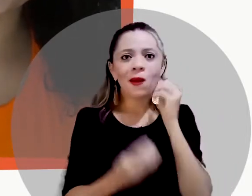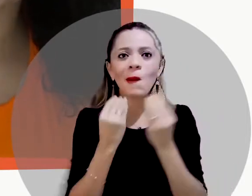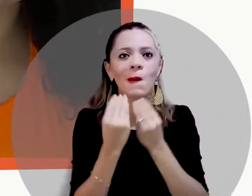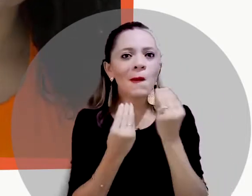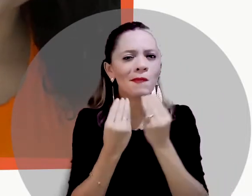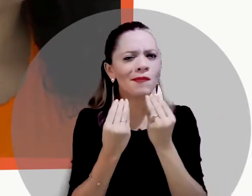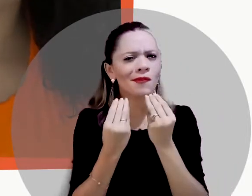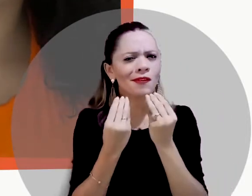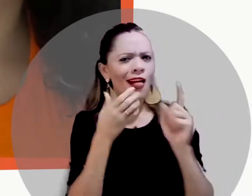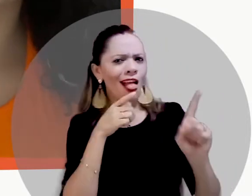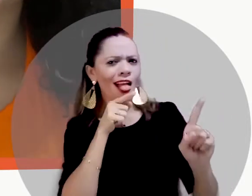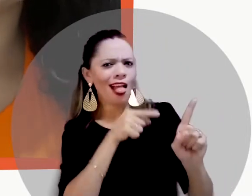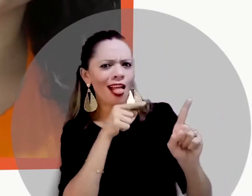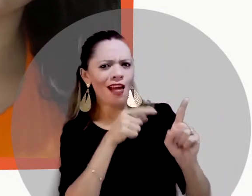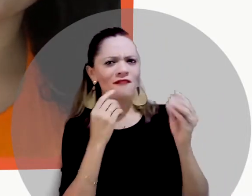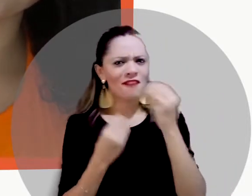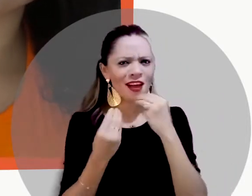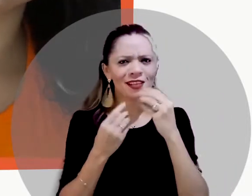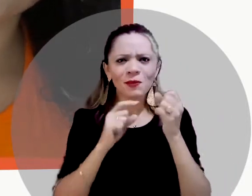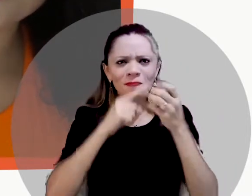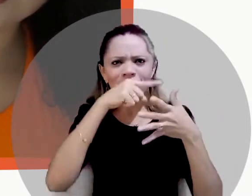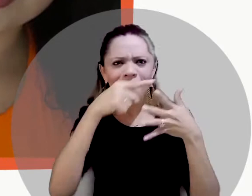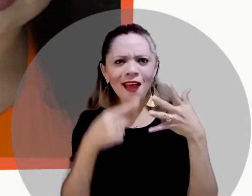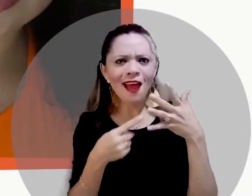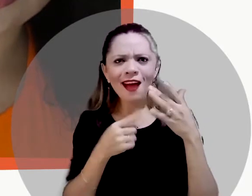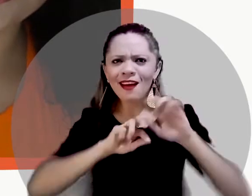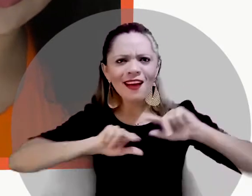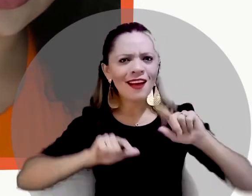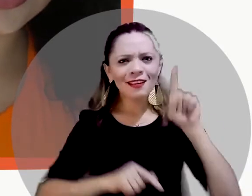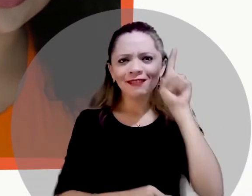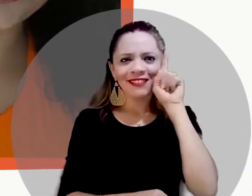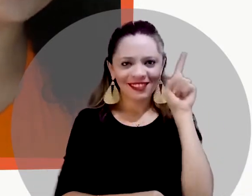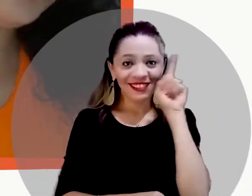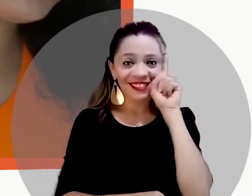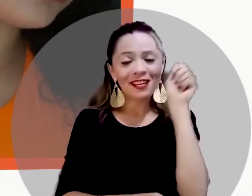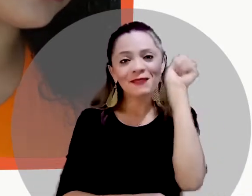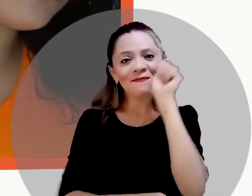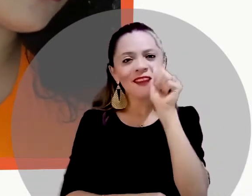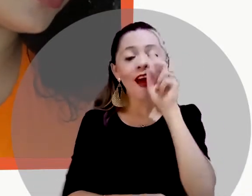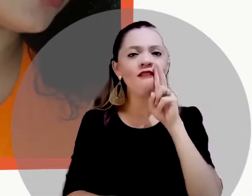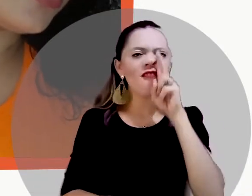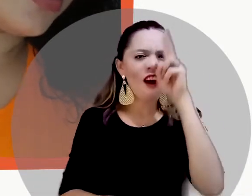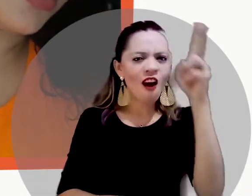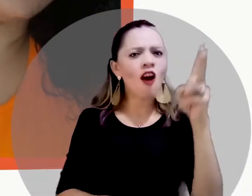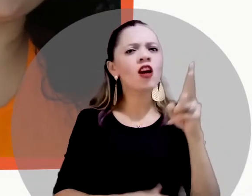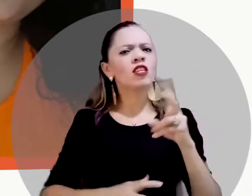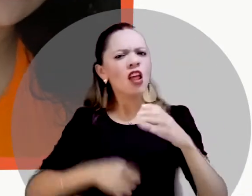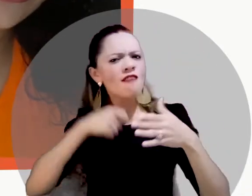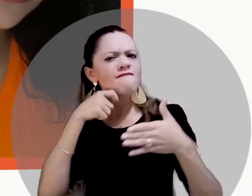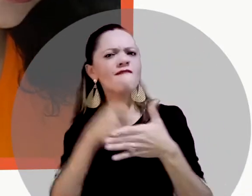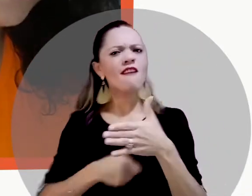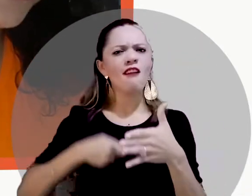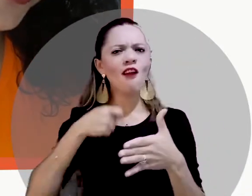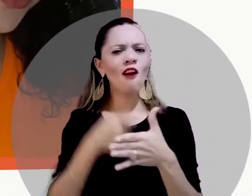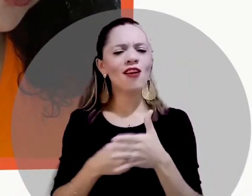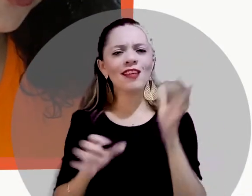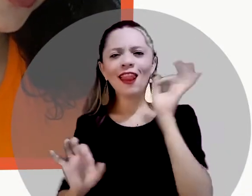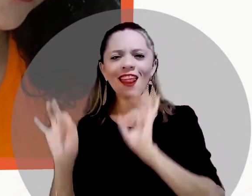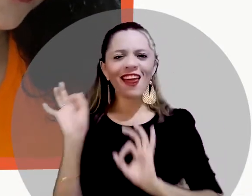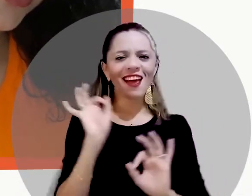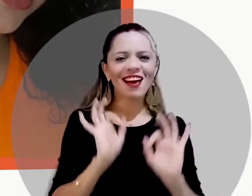nenhuma mulher. Como chamar de frágil alguém que é capaz de tantas façanhas em um único só dia? A mulher é forte,